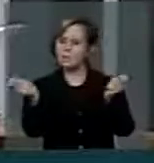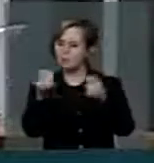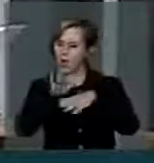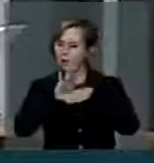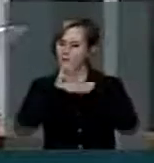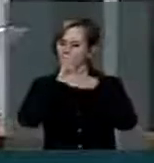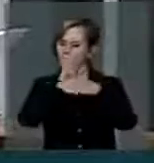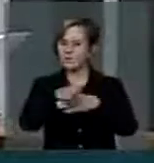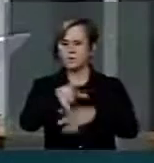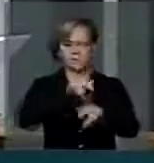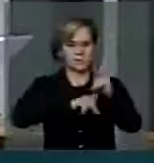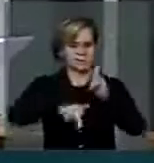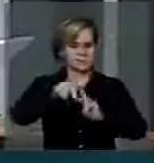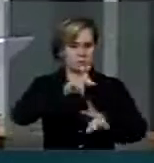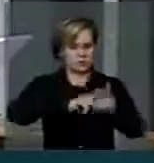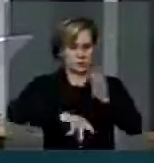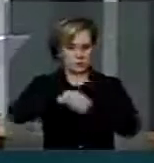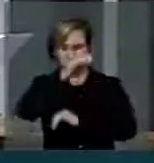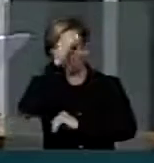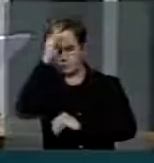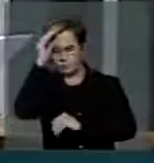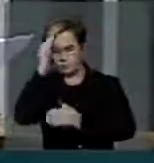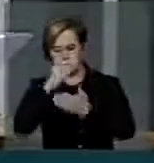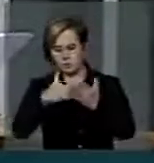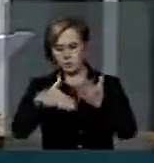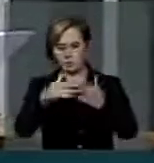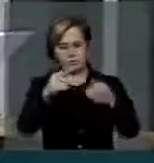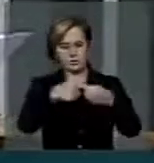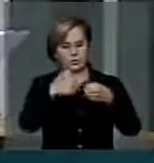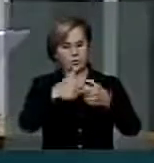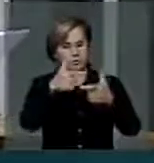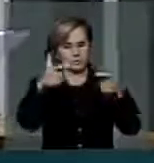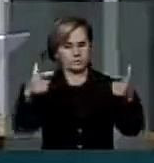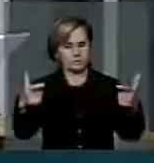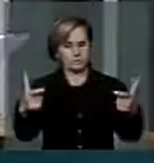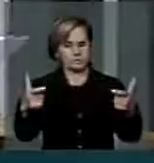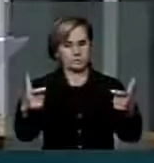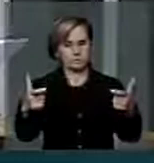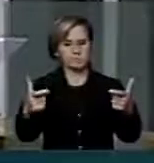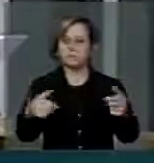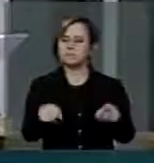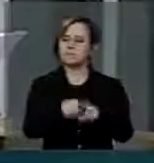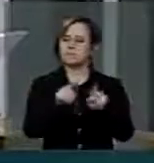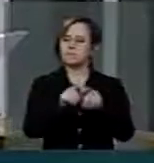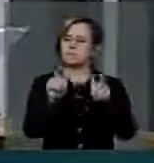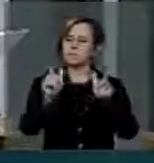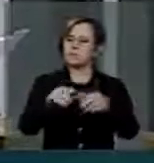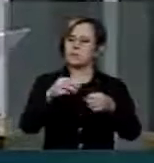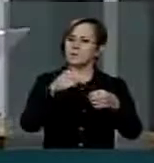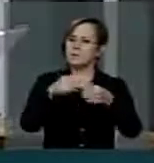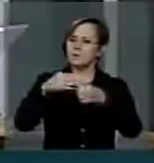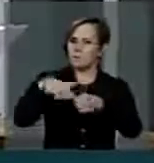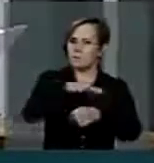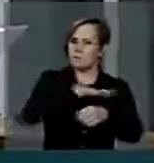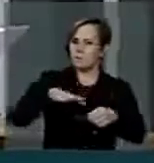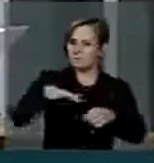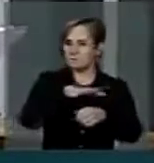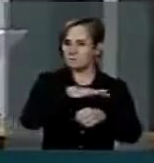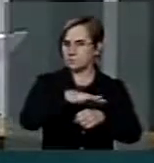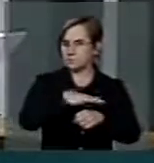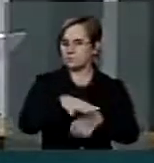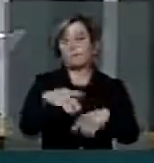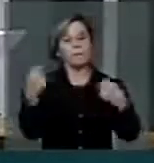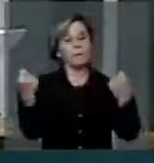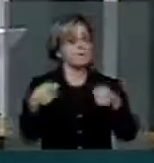complexidade do problema nos grandes centros urbanos e nas regiões metropolitanas, faz-se